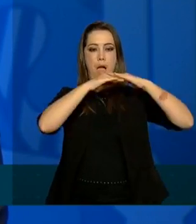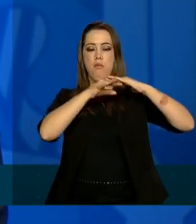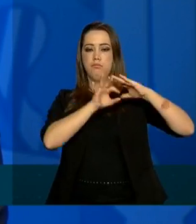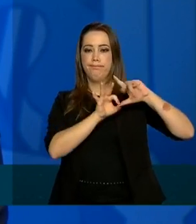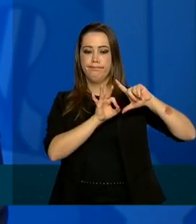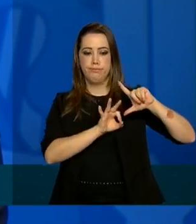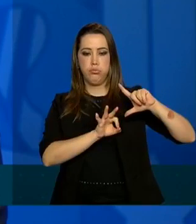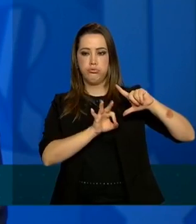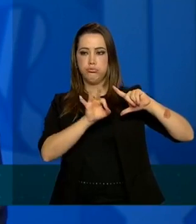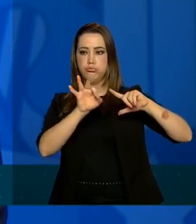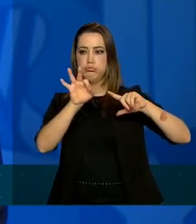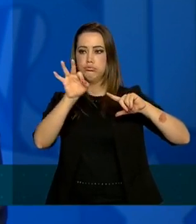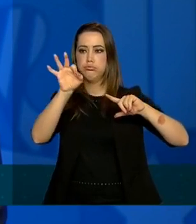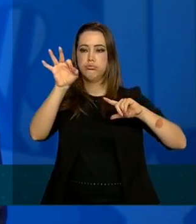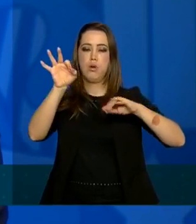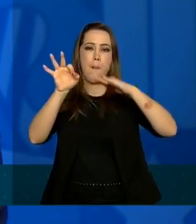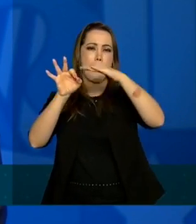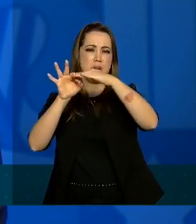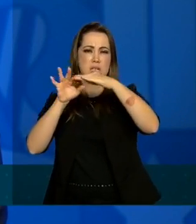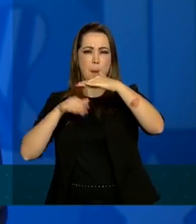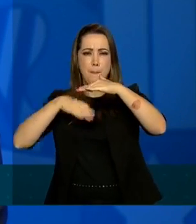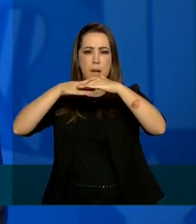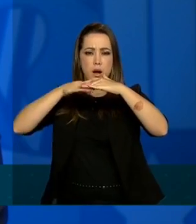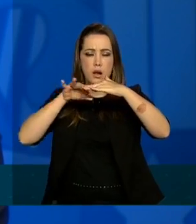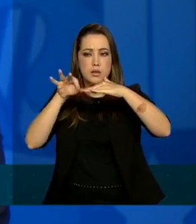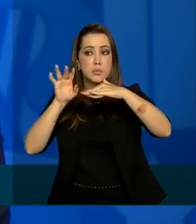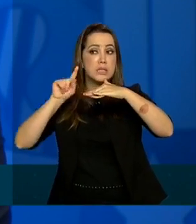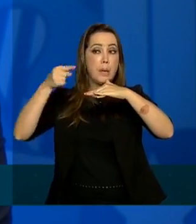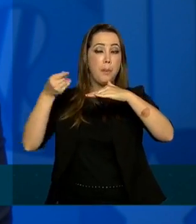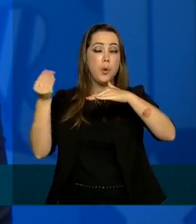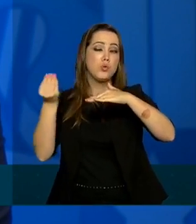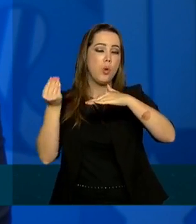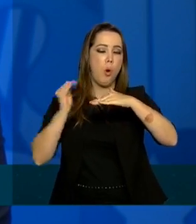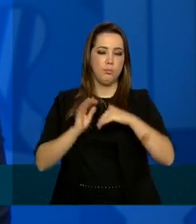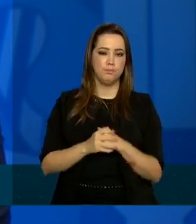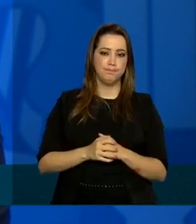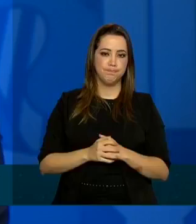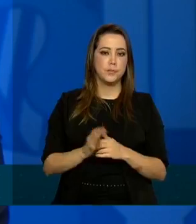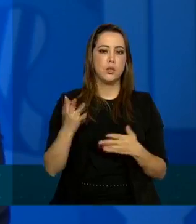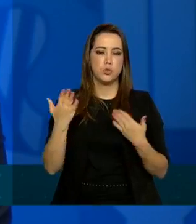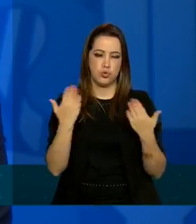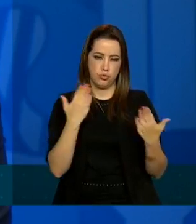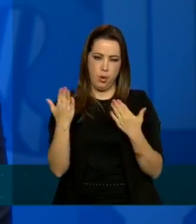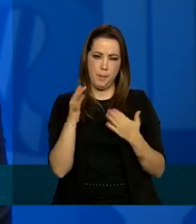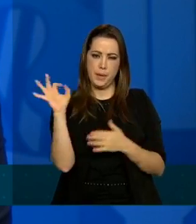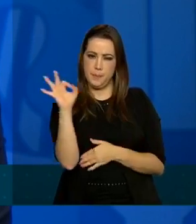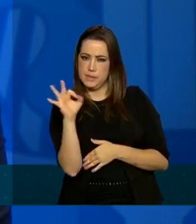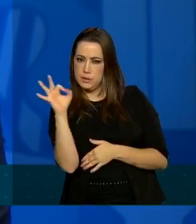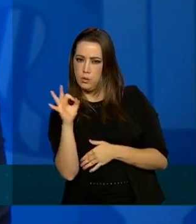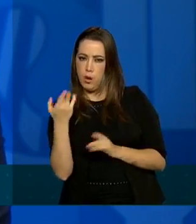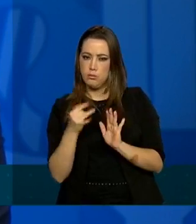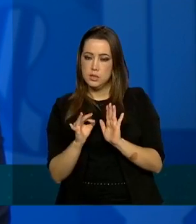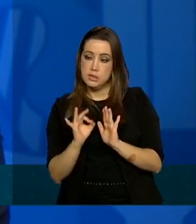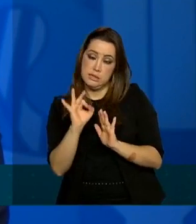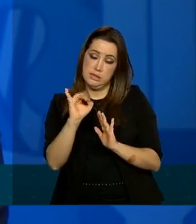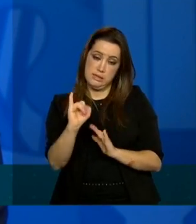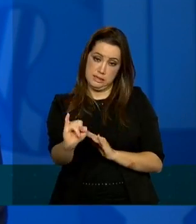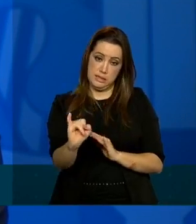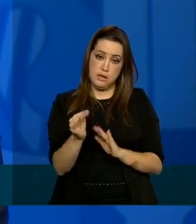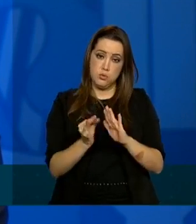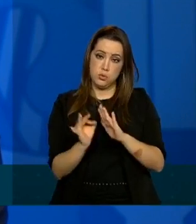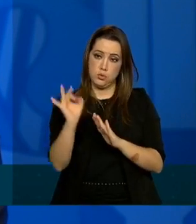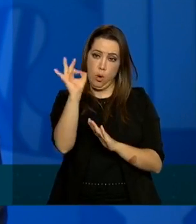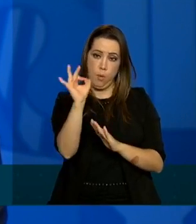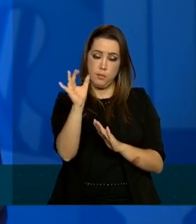o comportamento que essa curva se dará do ponto de vista estatístico então a gente pode observar que mesmo a gente considerando